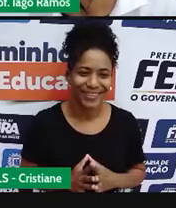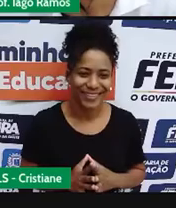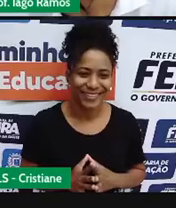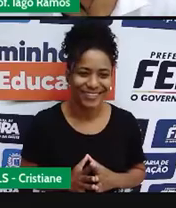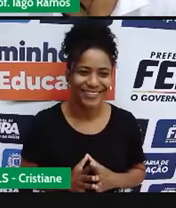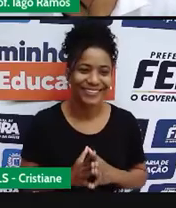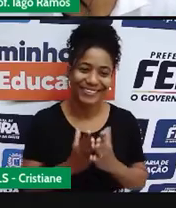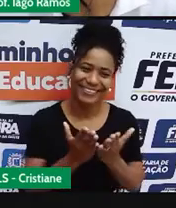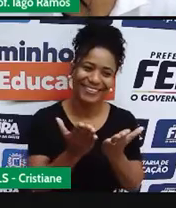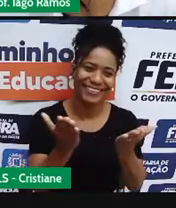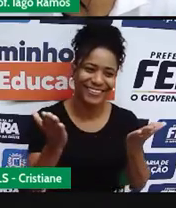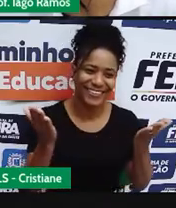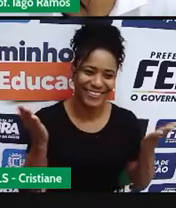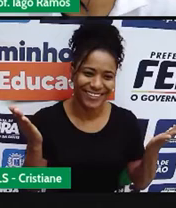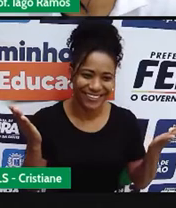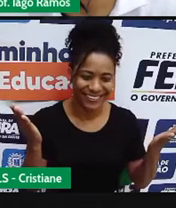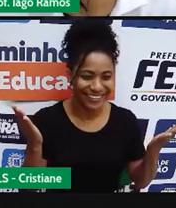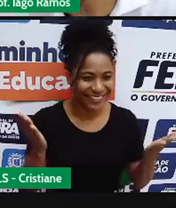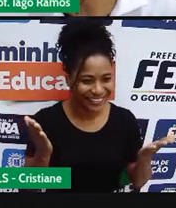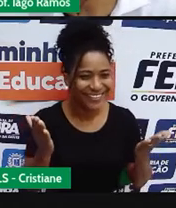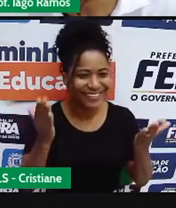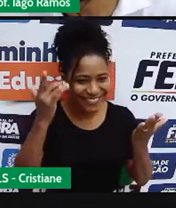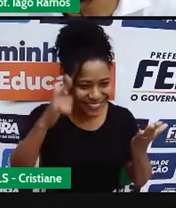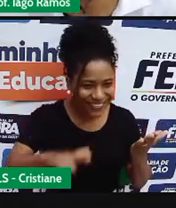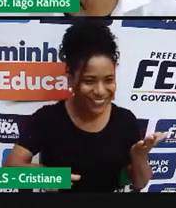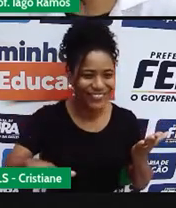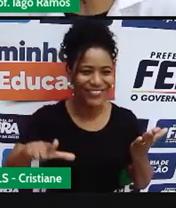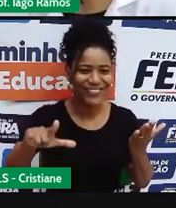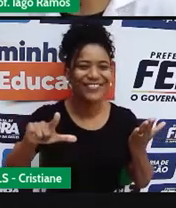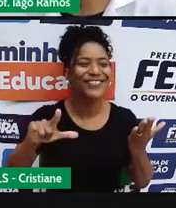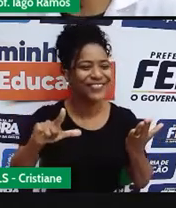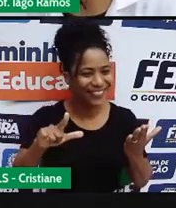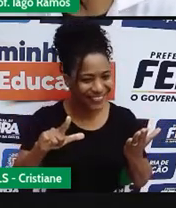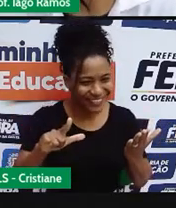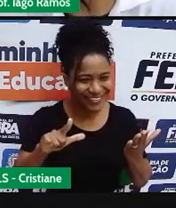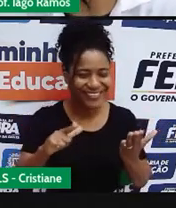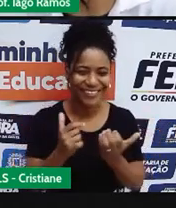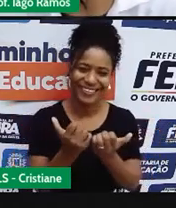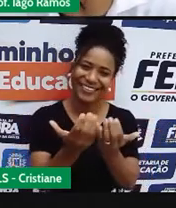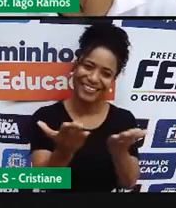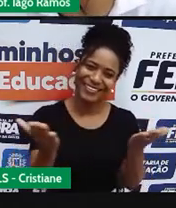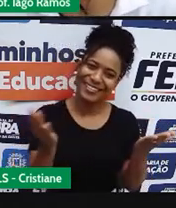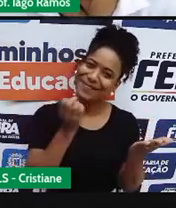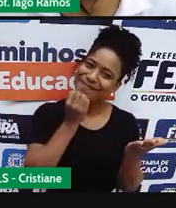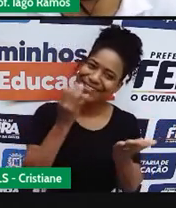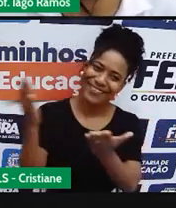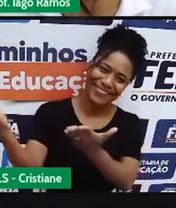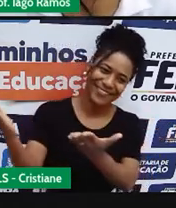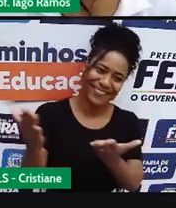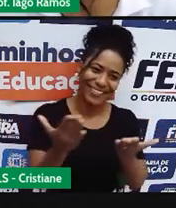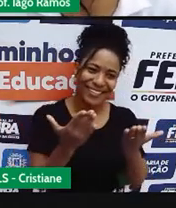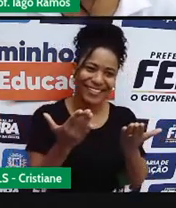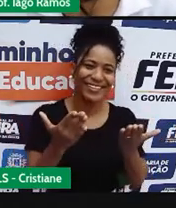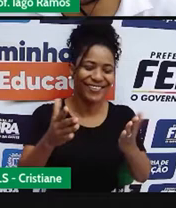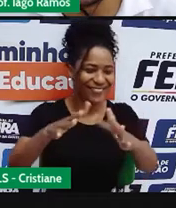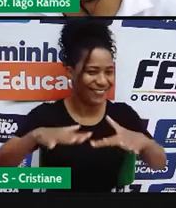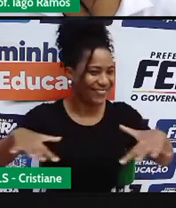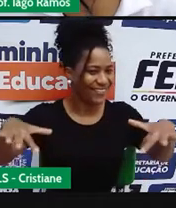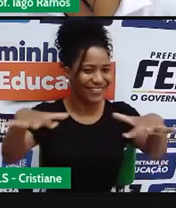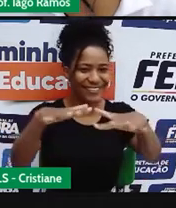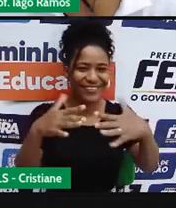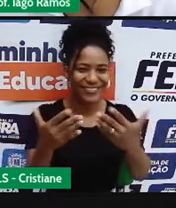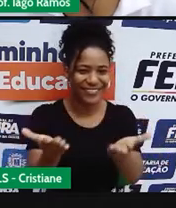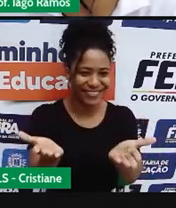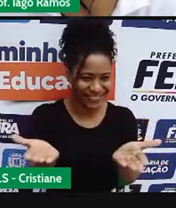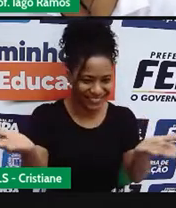Olá, olha nós aqui outra vez, sejam bem-vindos, sejam bem-vindas a mais uma